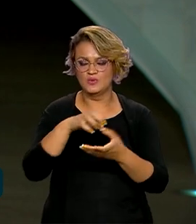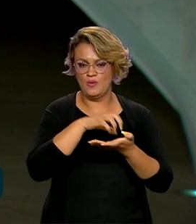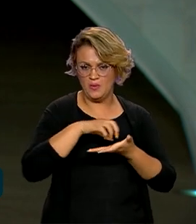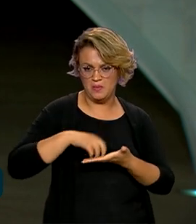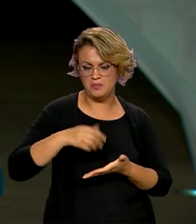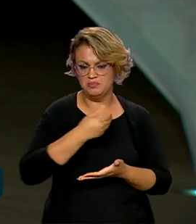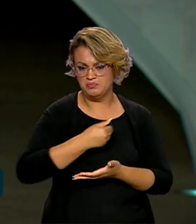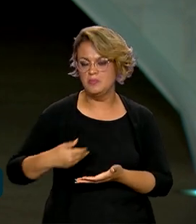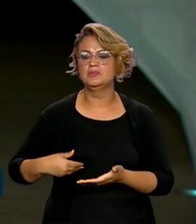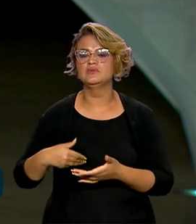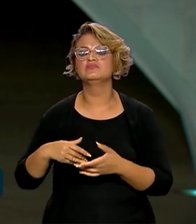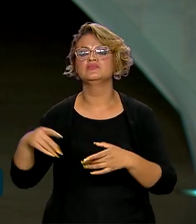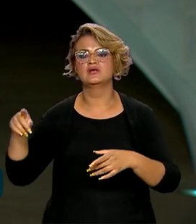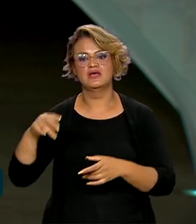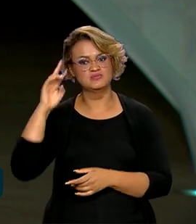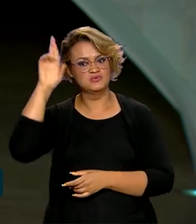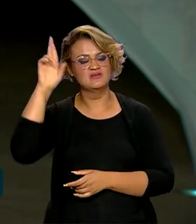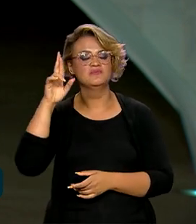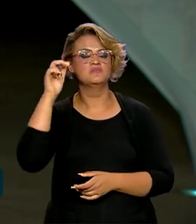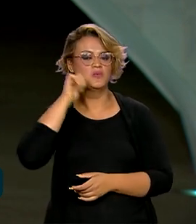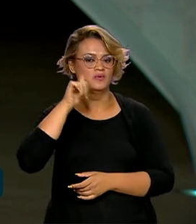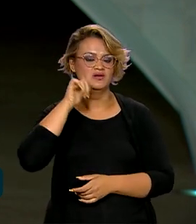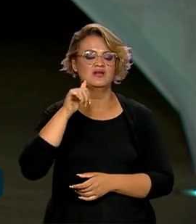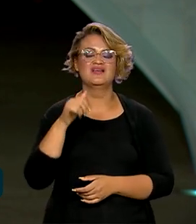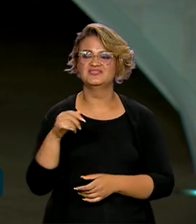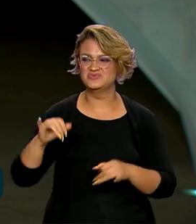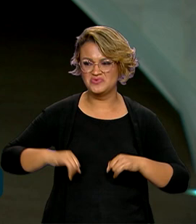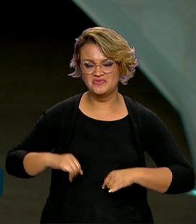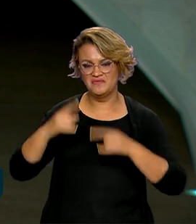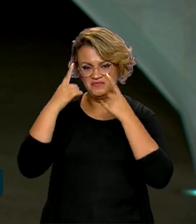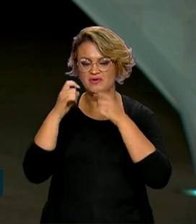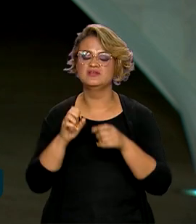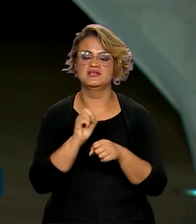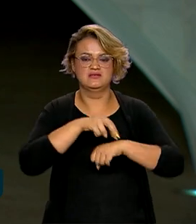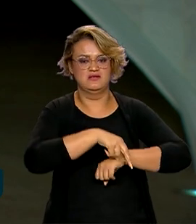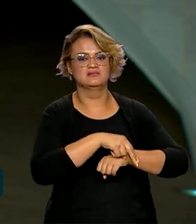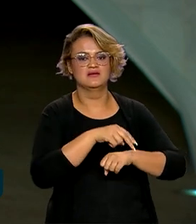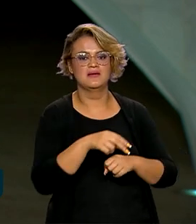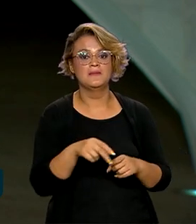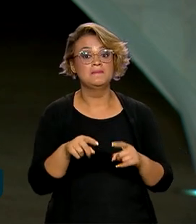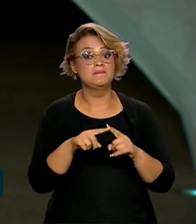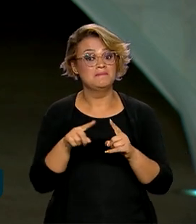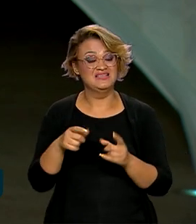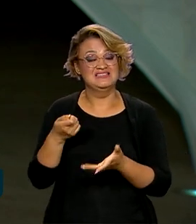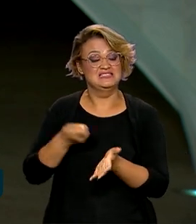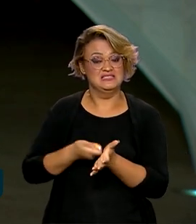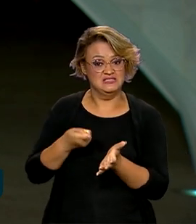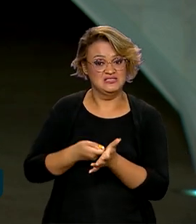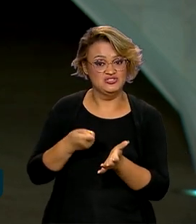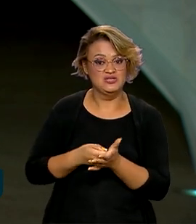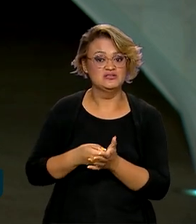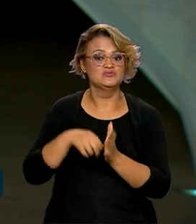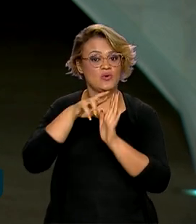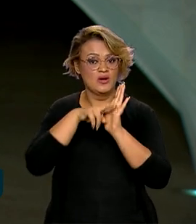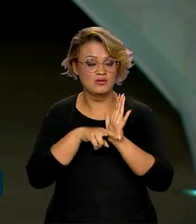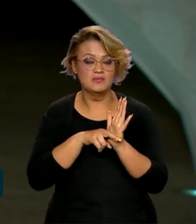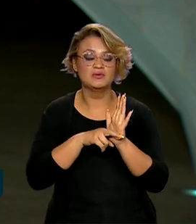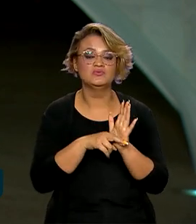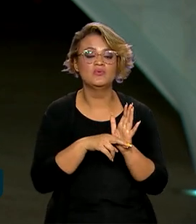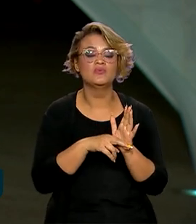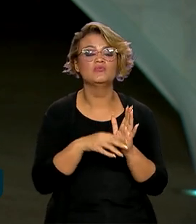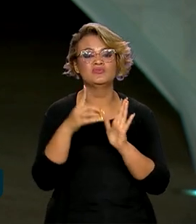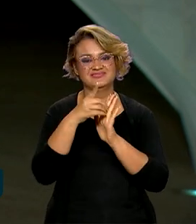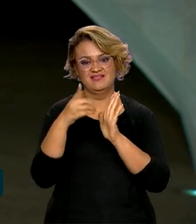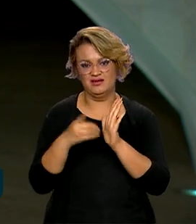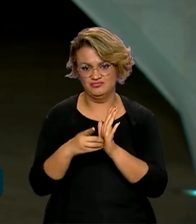públicos sejam preenchidas por mulheres vítimas de violência. Mas essa exigência só foi regulamentada por